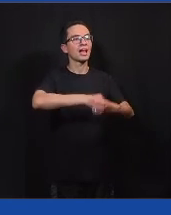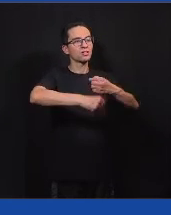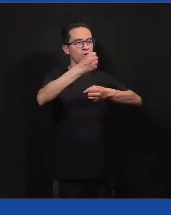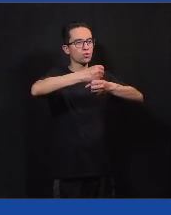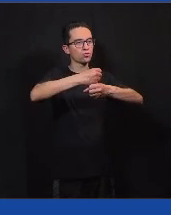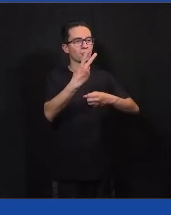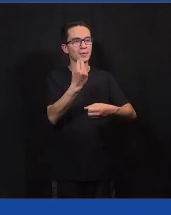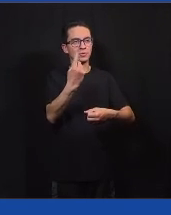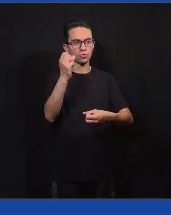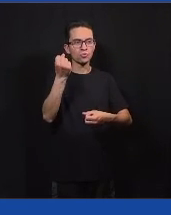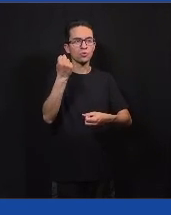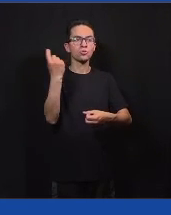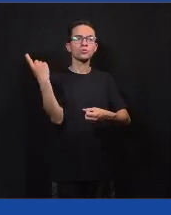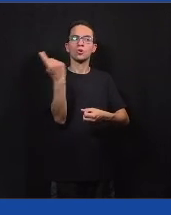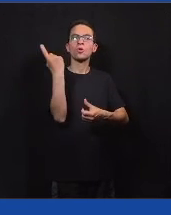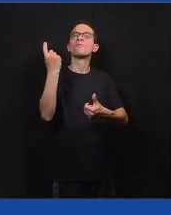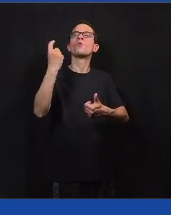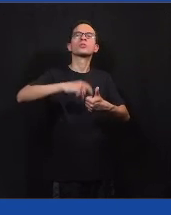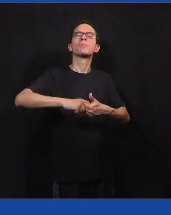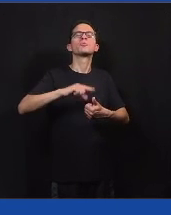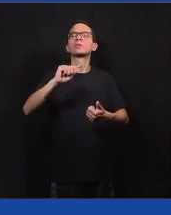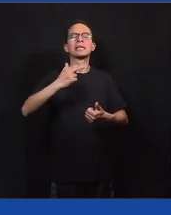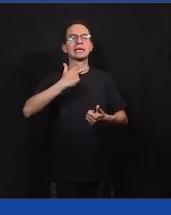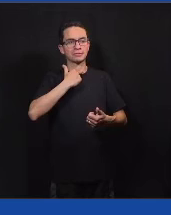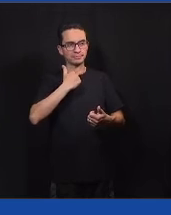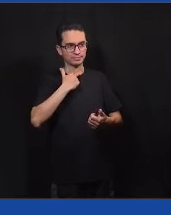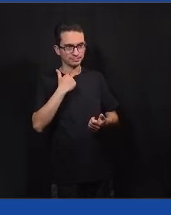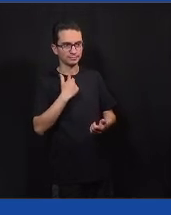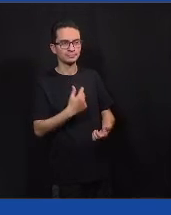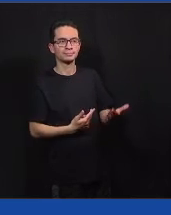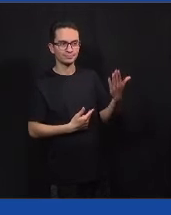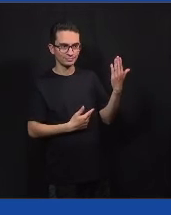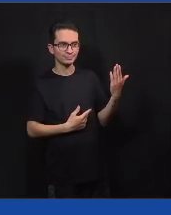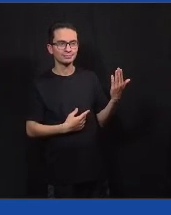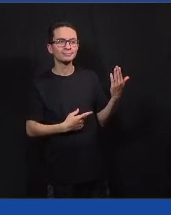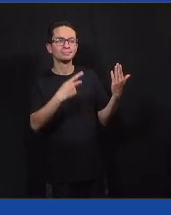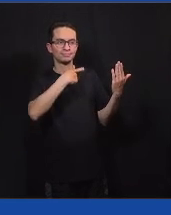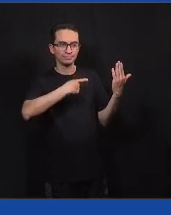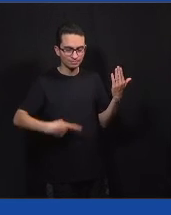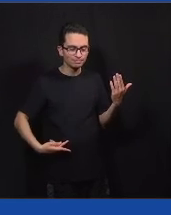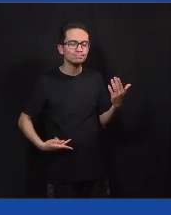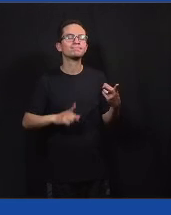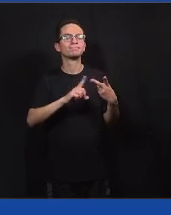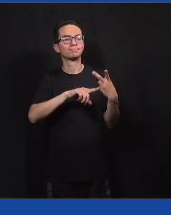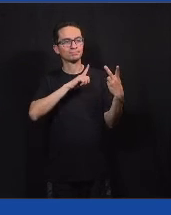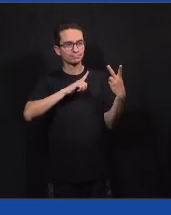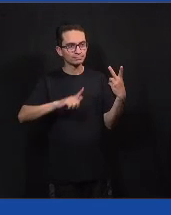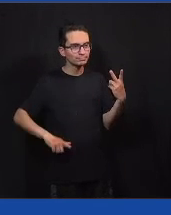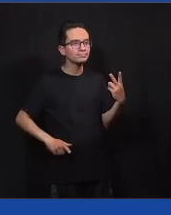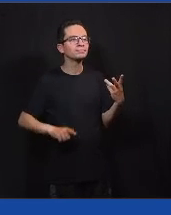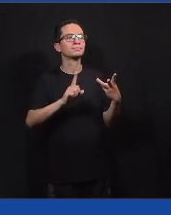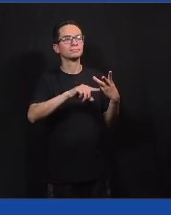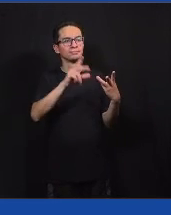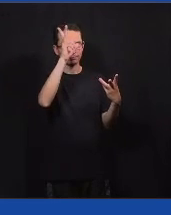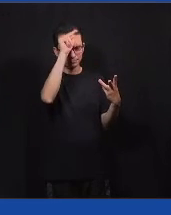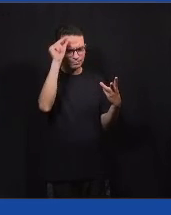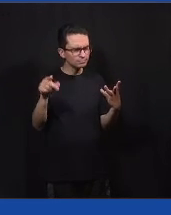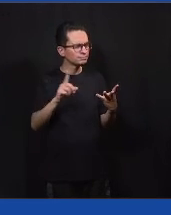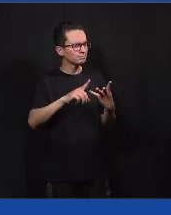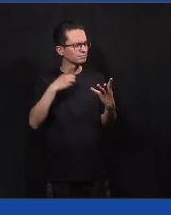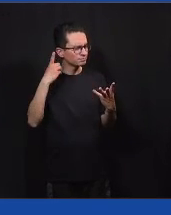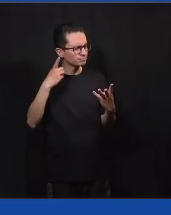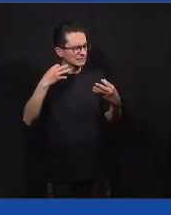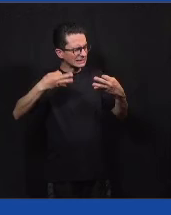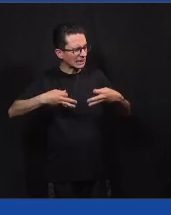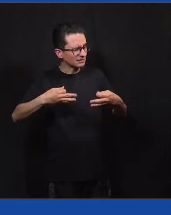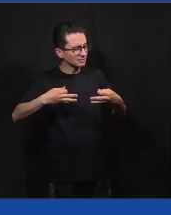Em 2018, votamos para os seguintes cargos. Presidente, ok, governador, ok, prefeito,